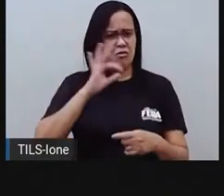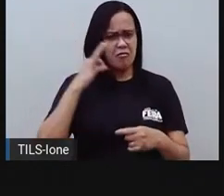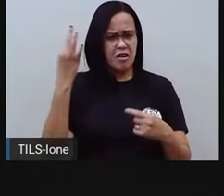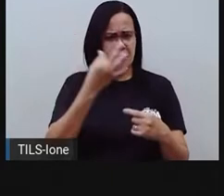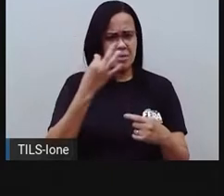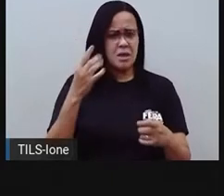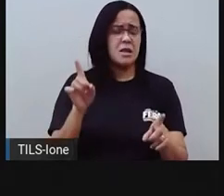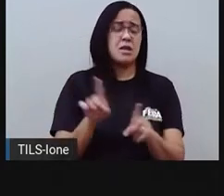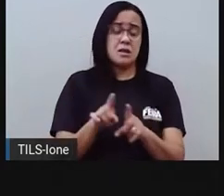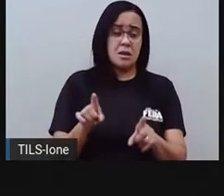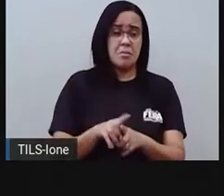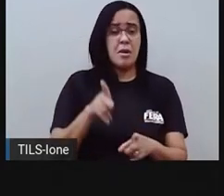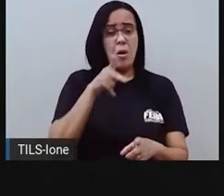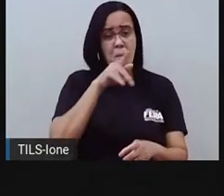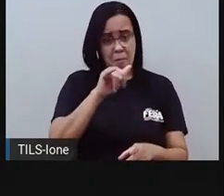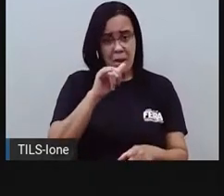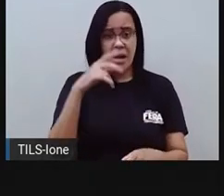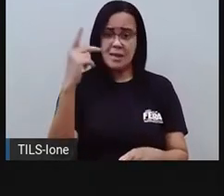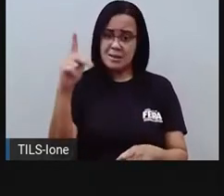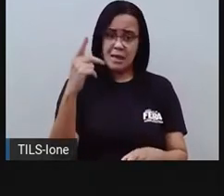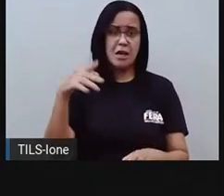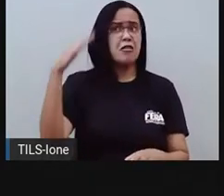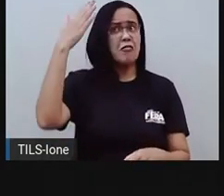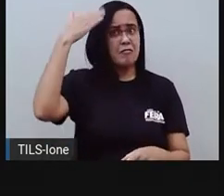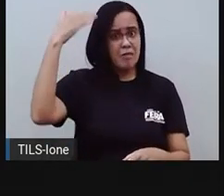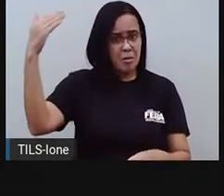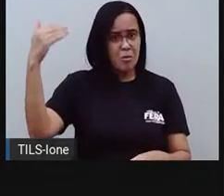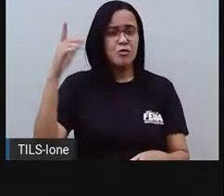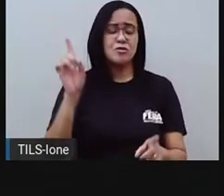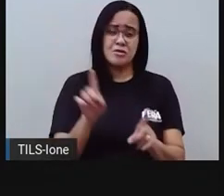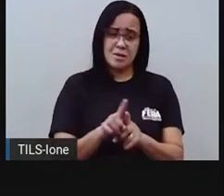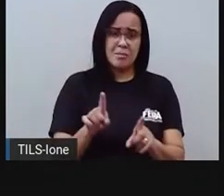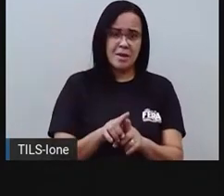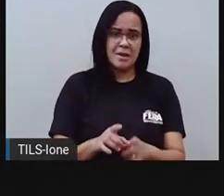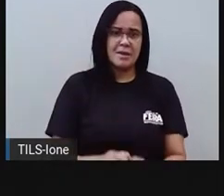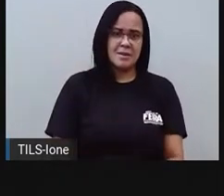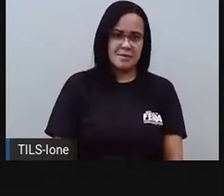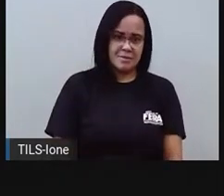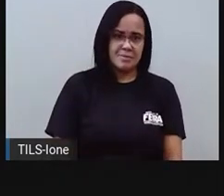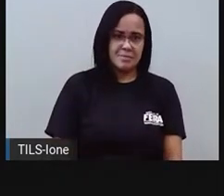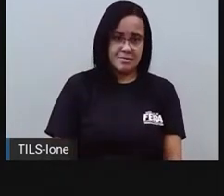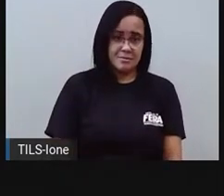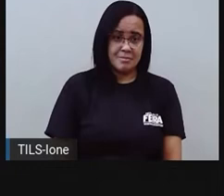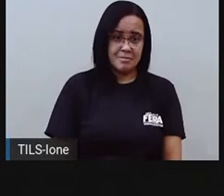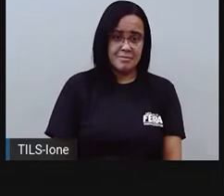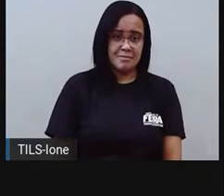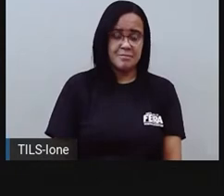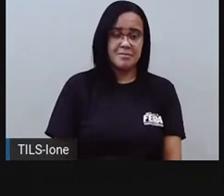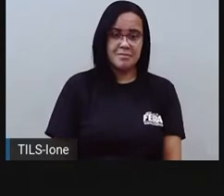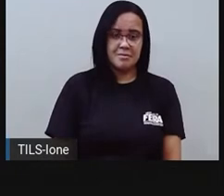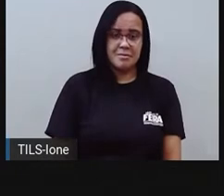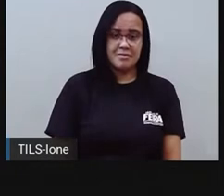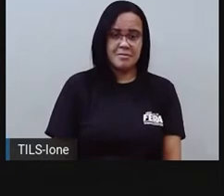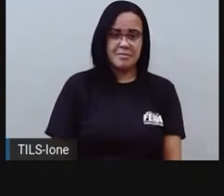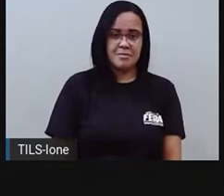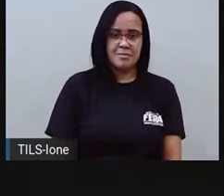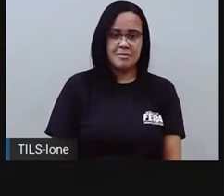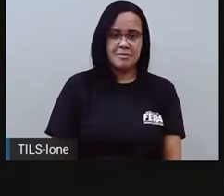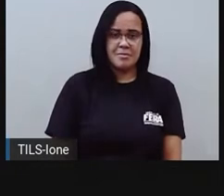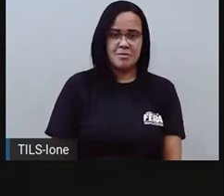filho do Jair Pai, né? E aí ele fez essa música, olha só que bonita. Tão legal, ó minha gente,